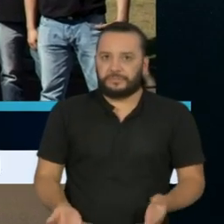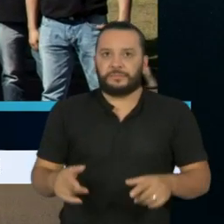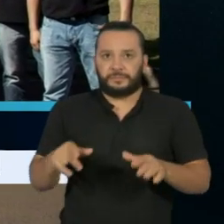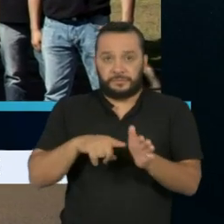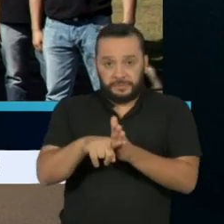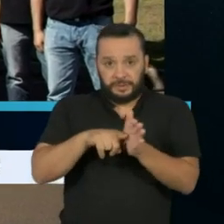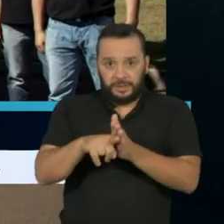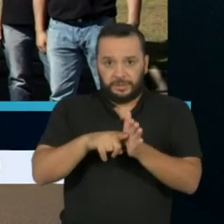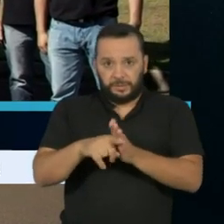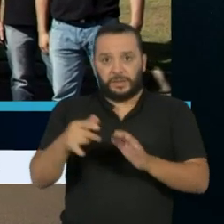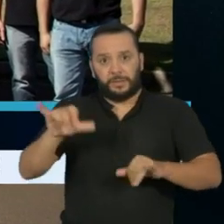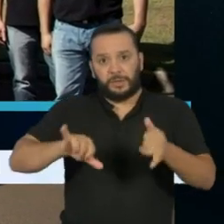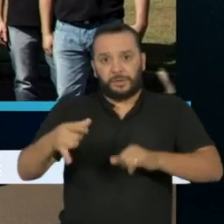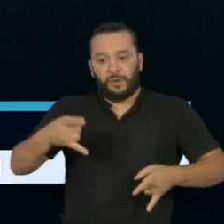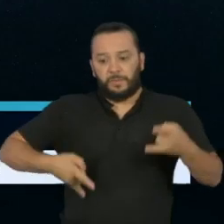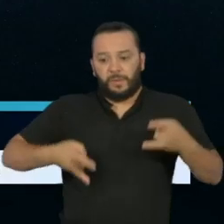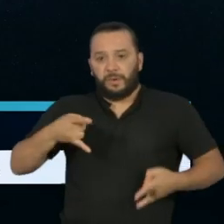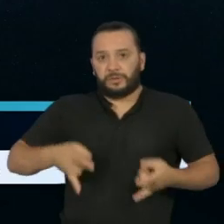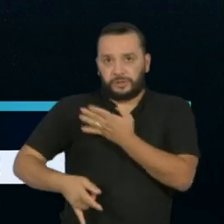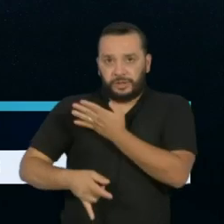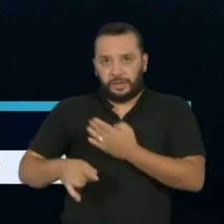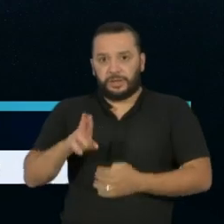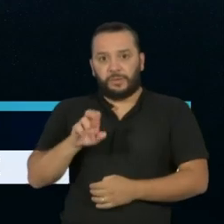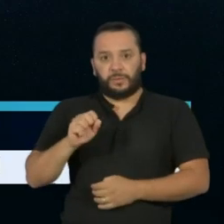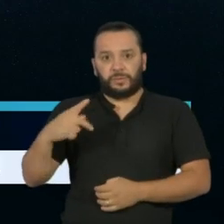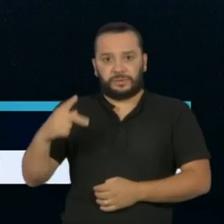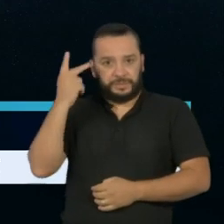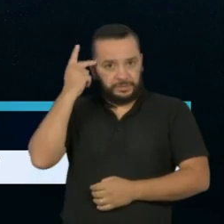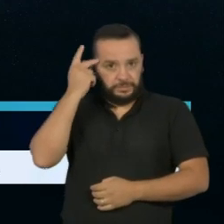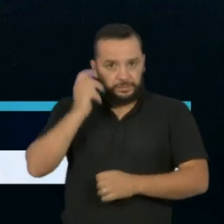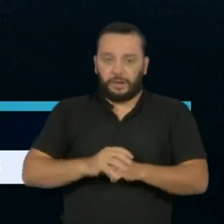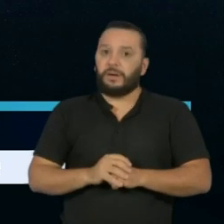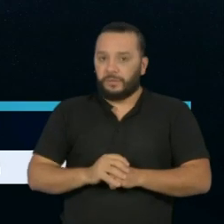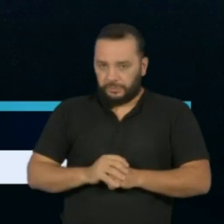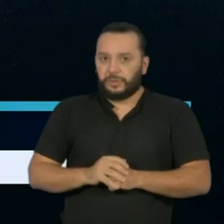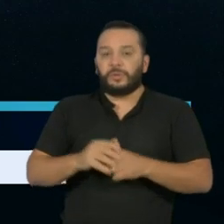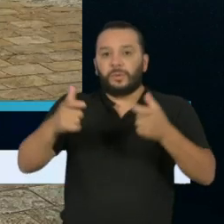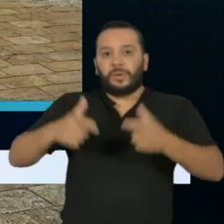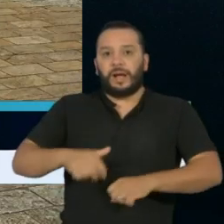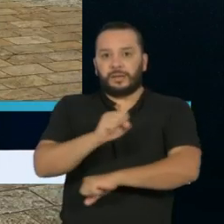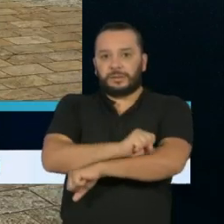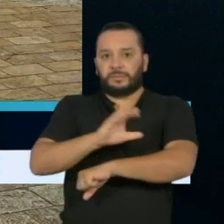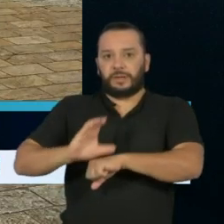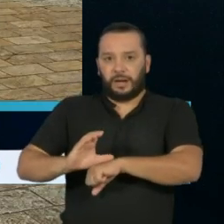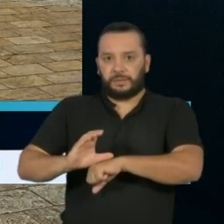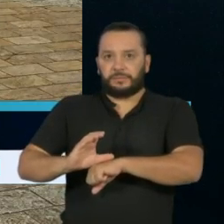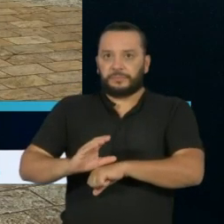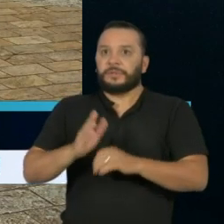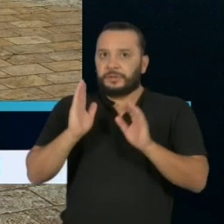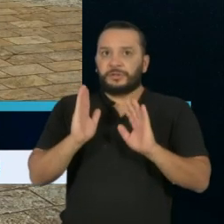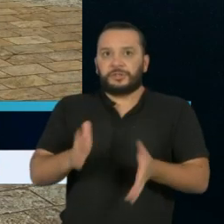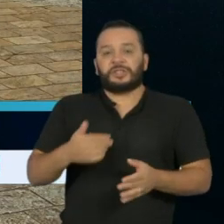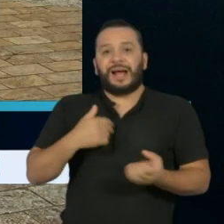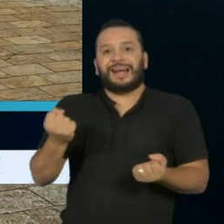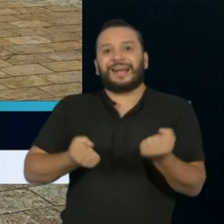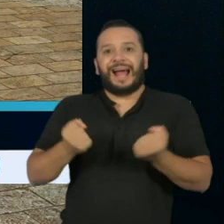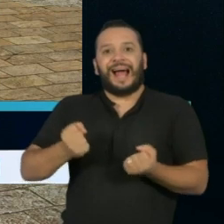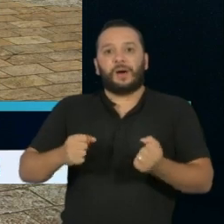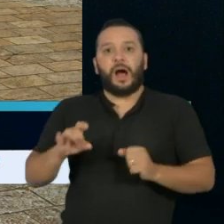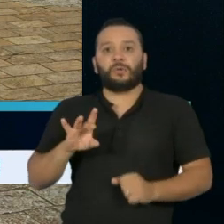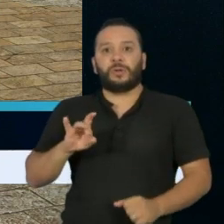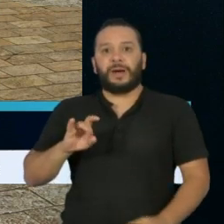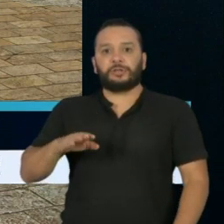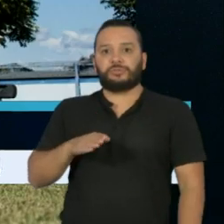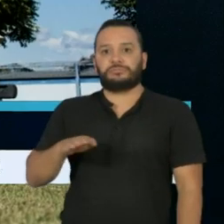do Laboratório de Robótica Móvel da Universidade de São Paulo, em São Carlos, já fizeram o veículo autônomo da USP